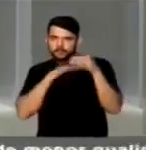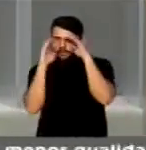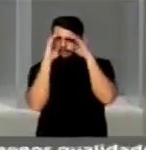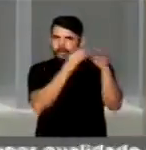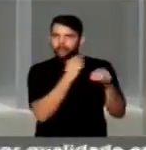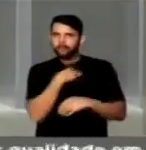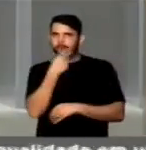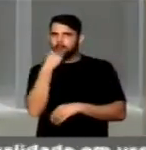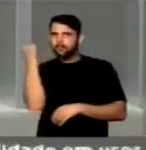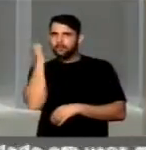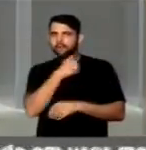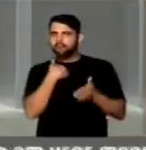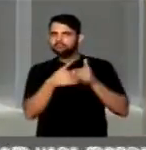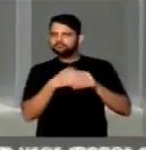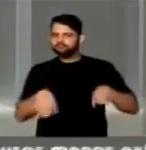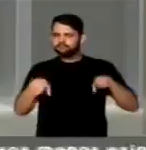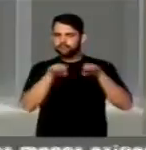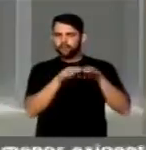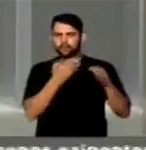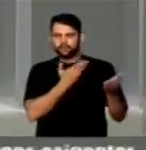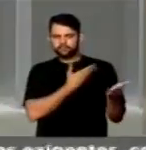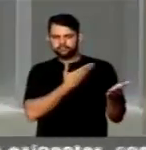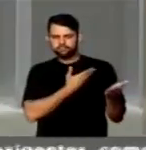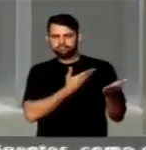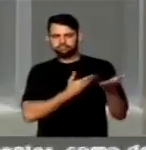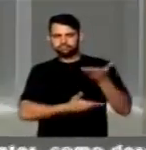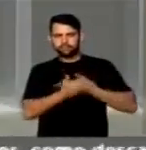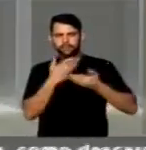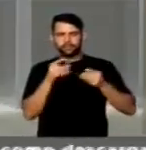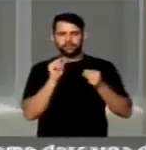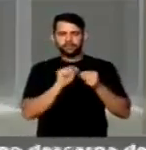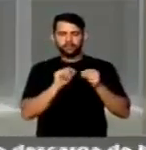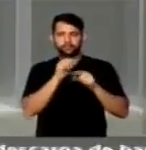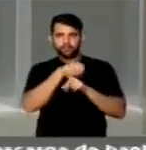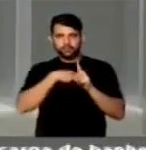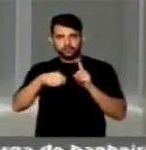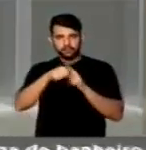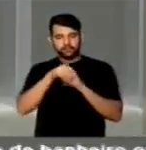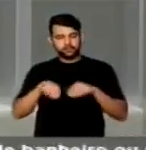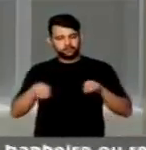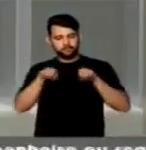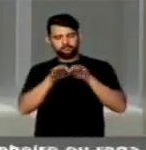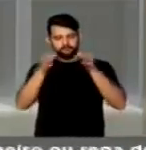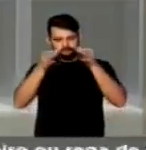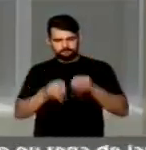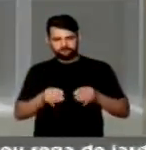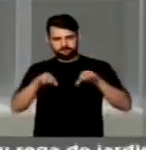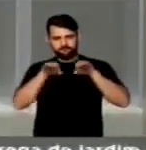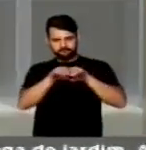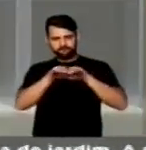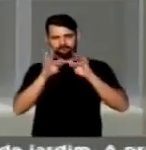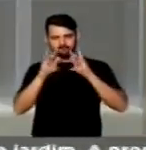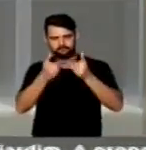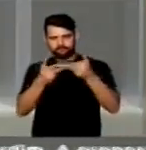as mulheres como parceiras e como numa sociedade justa e igualitária. Muito obrigado.